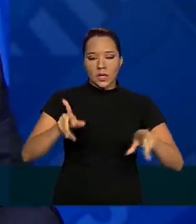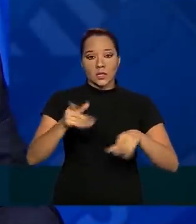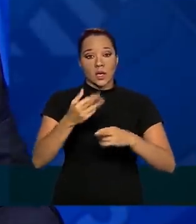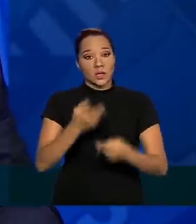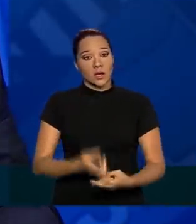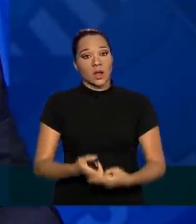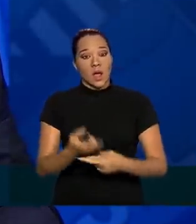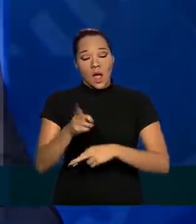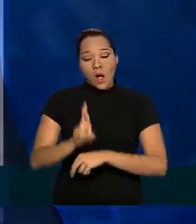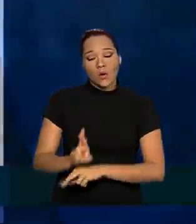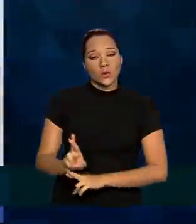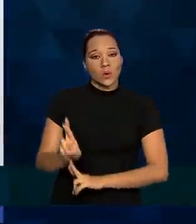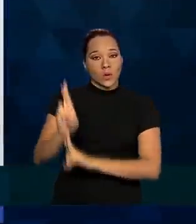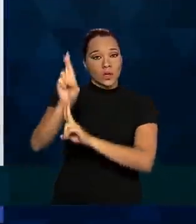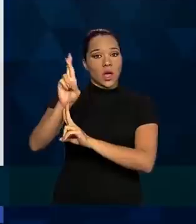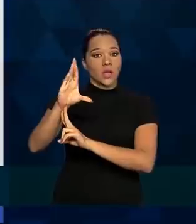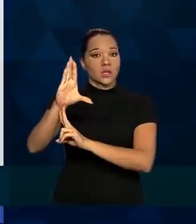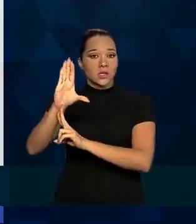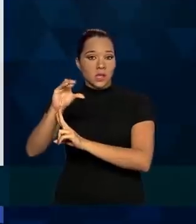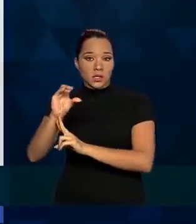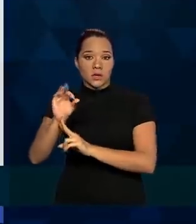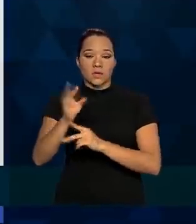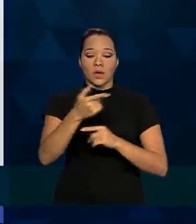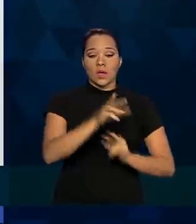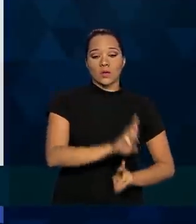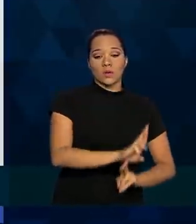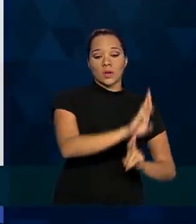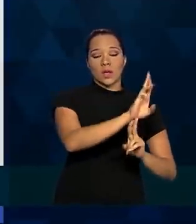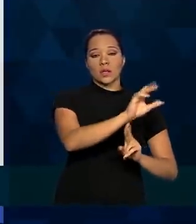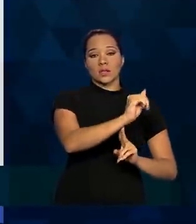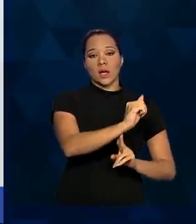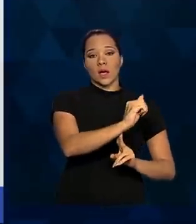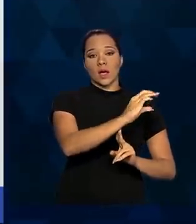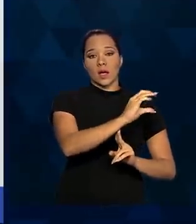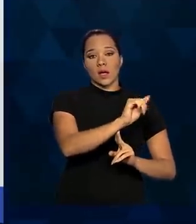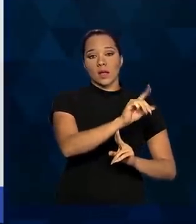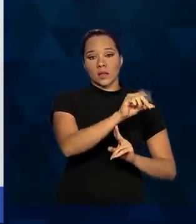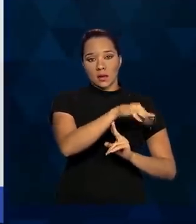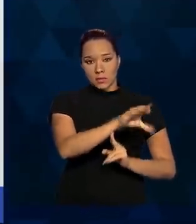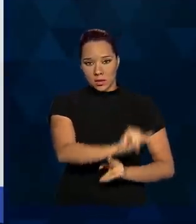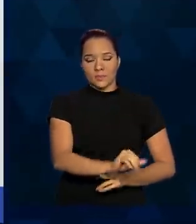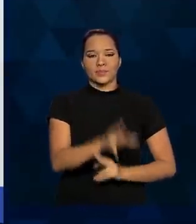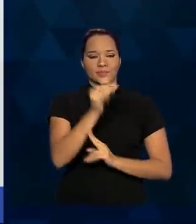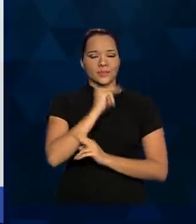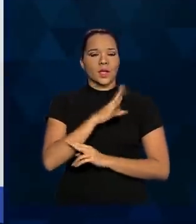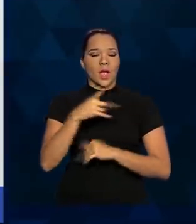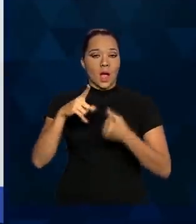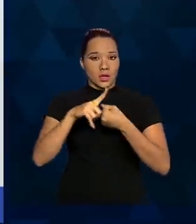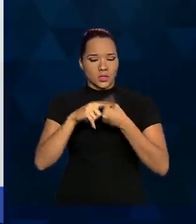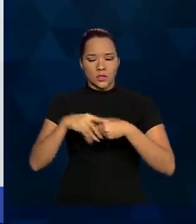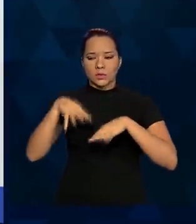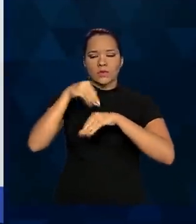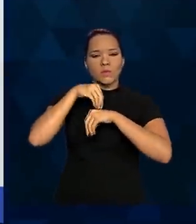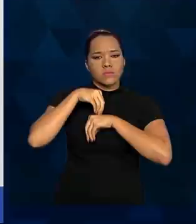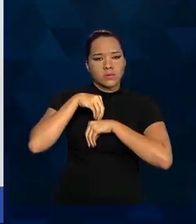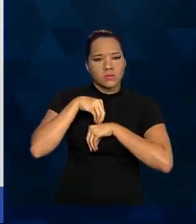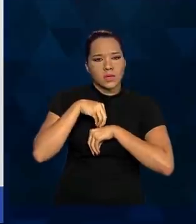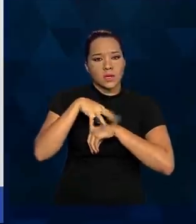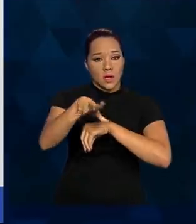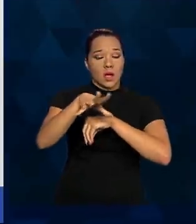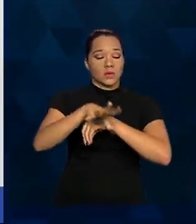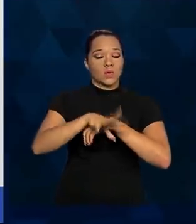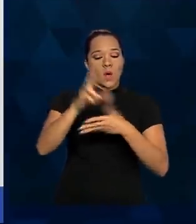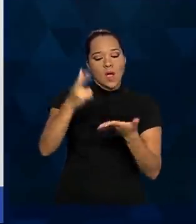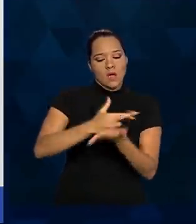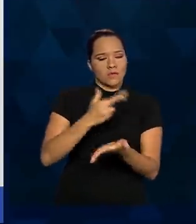científica e autoridade, entre aspas, acadêmica, no sentido de que um artigo ter sido publicado numa revista de renome, por